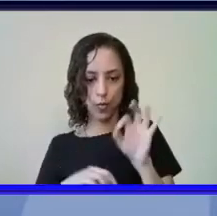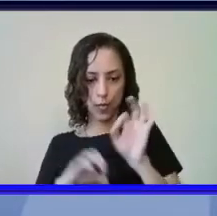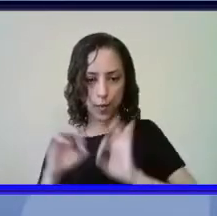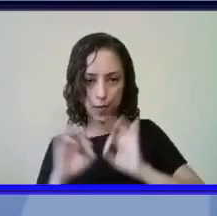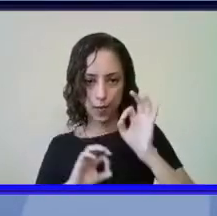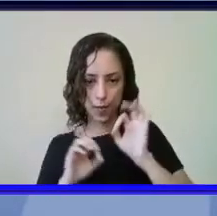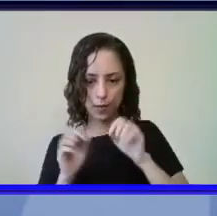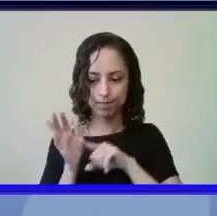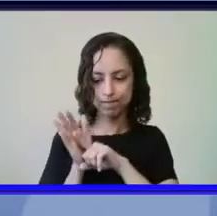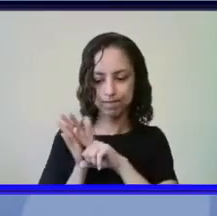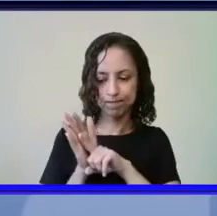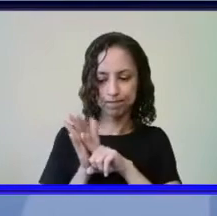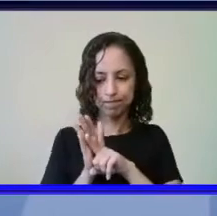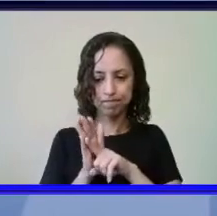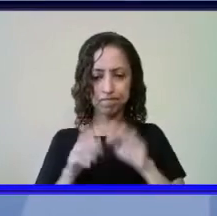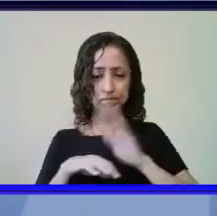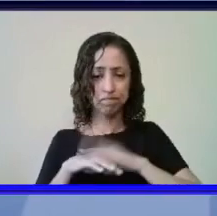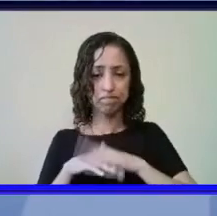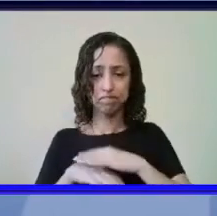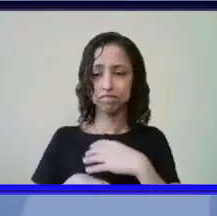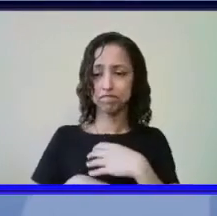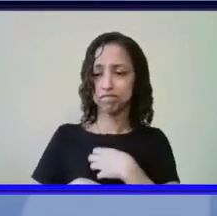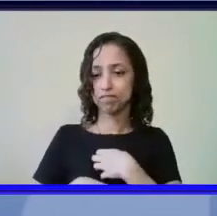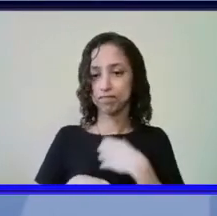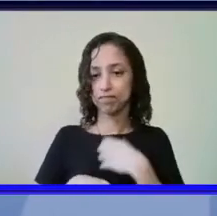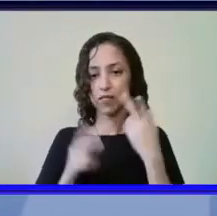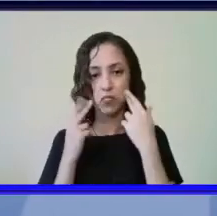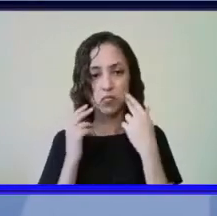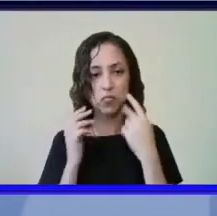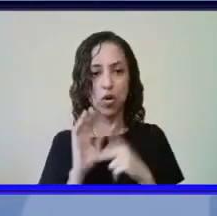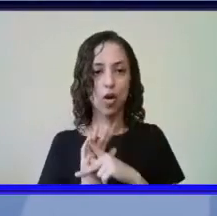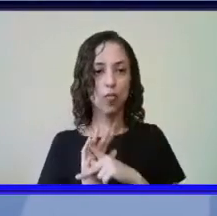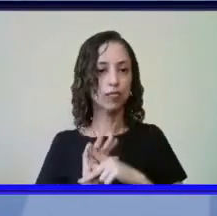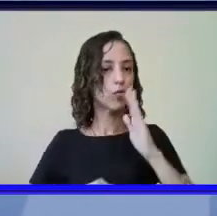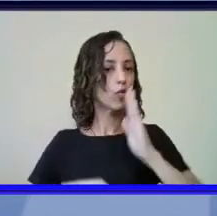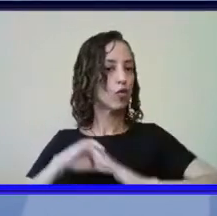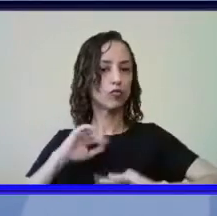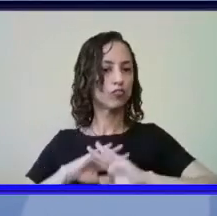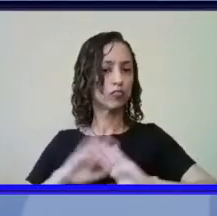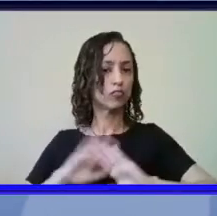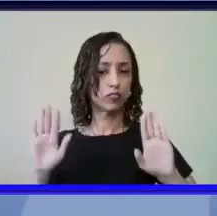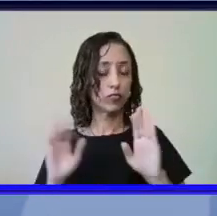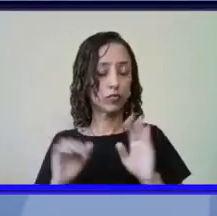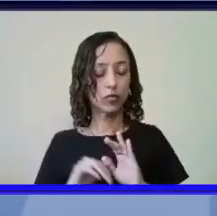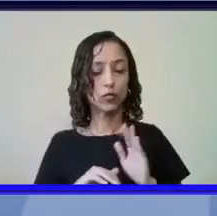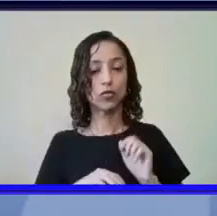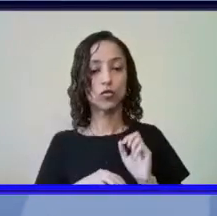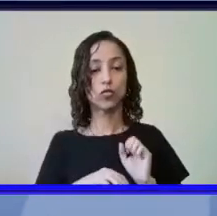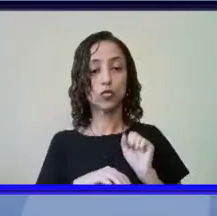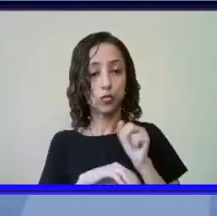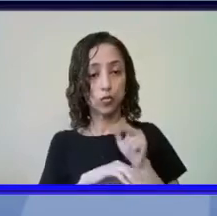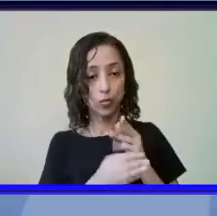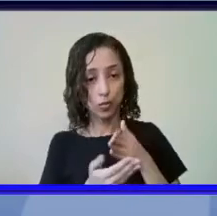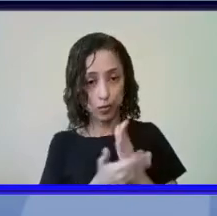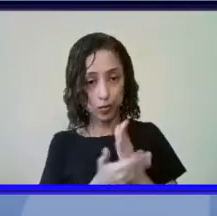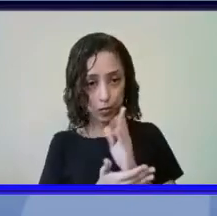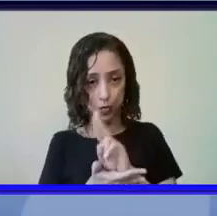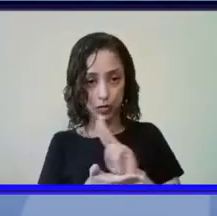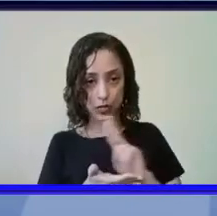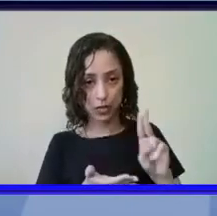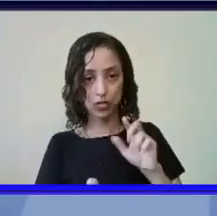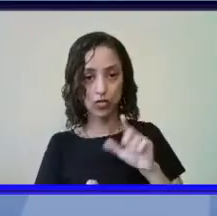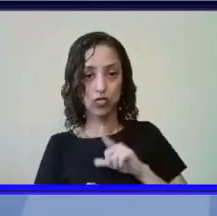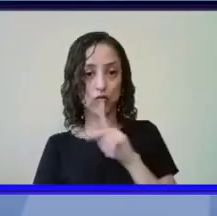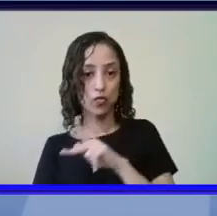observações amadoras né quando cheguei na universidade eu tive um professor de